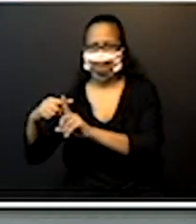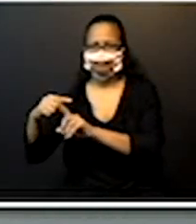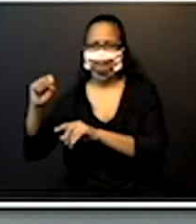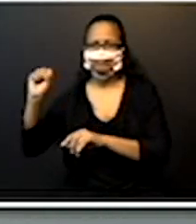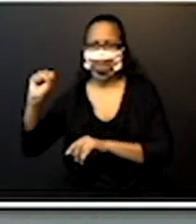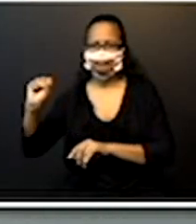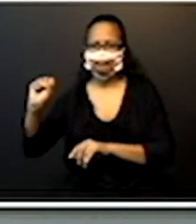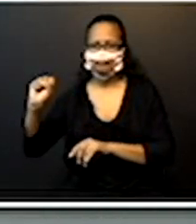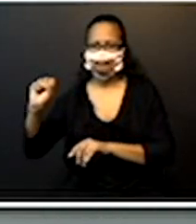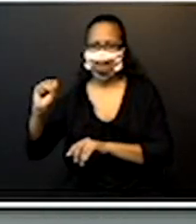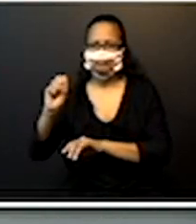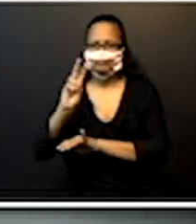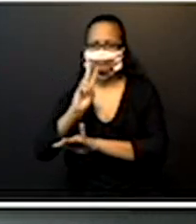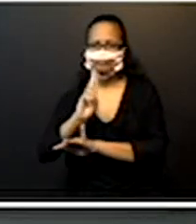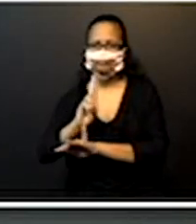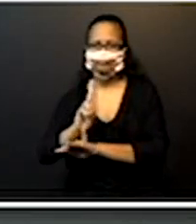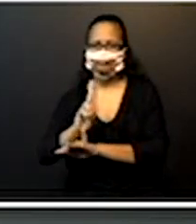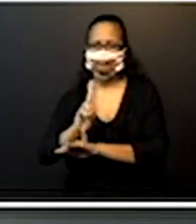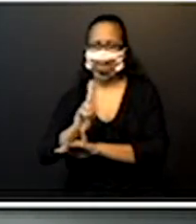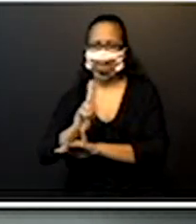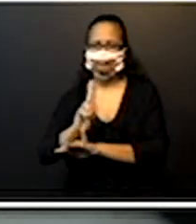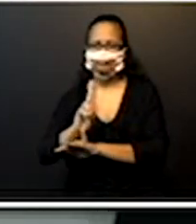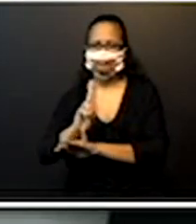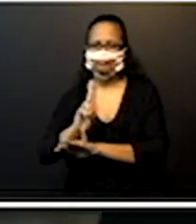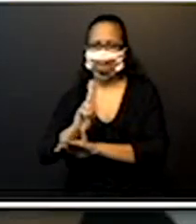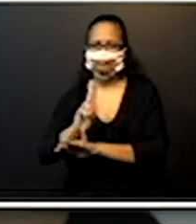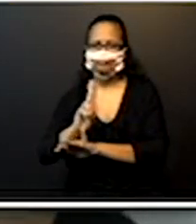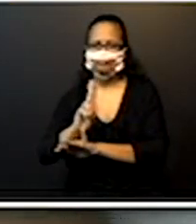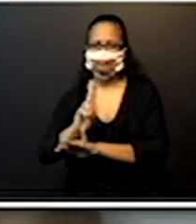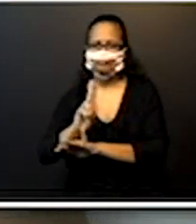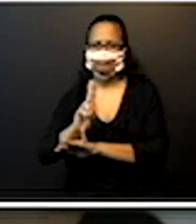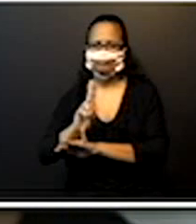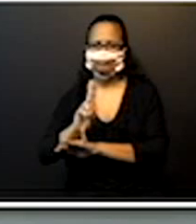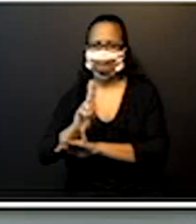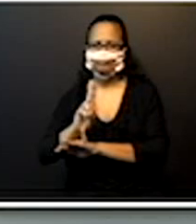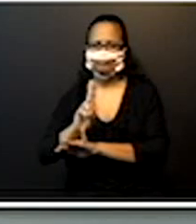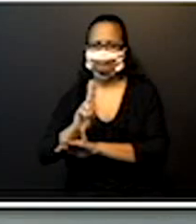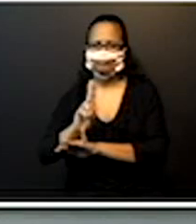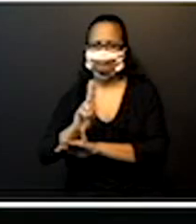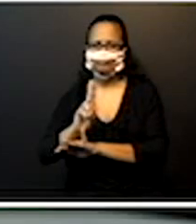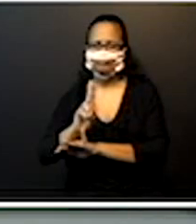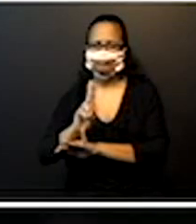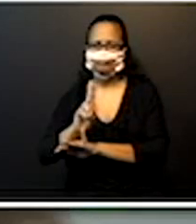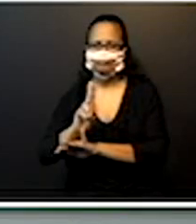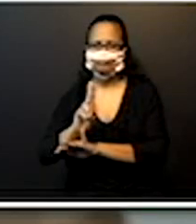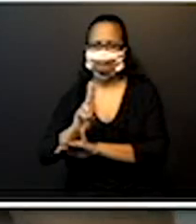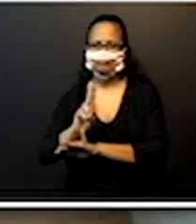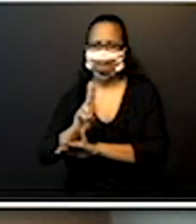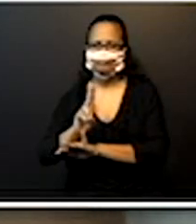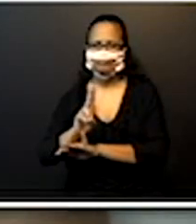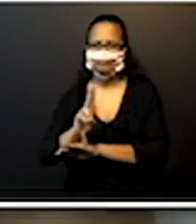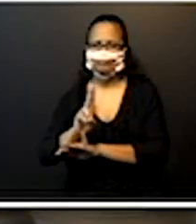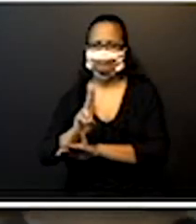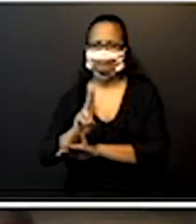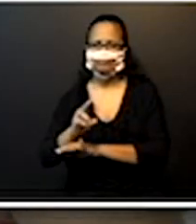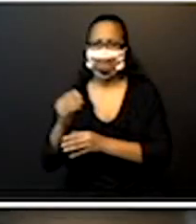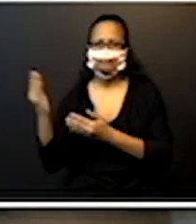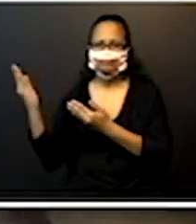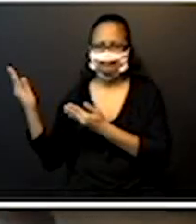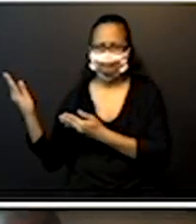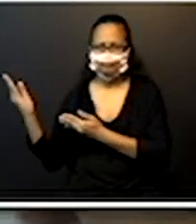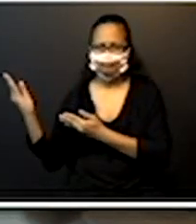8 não está na unidade, então ele vale 8. Isso é a escrita